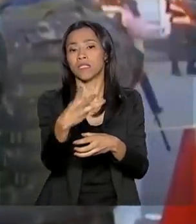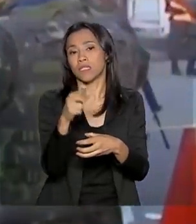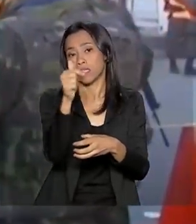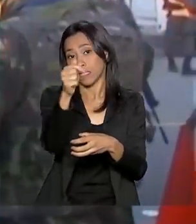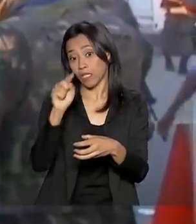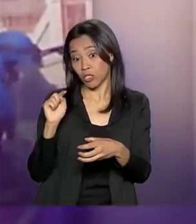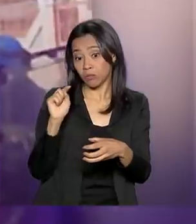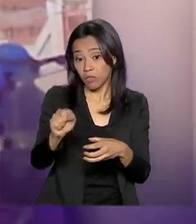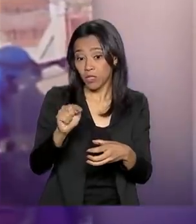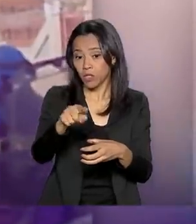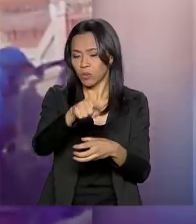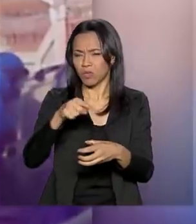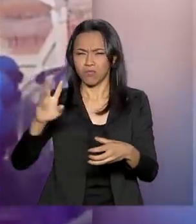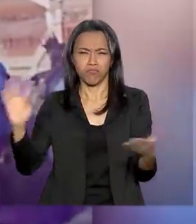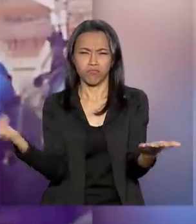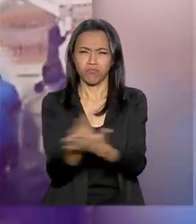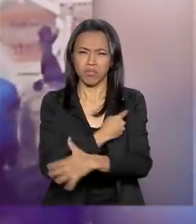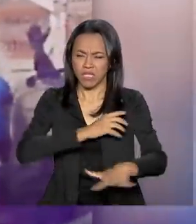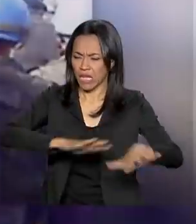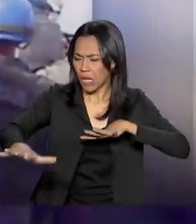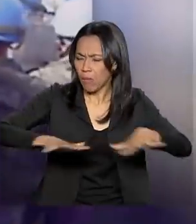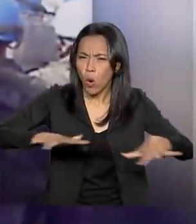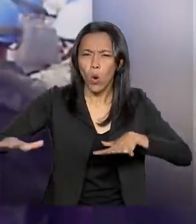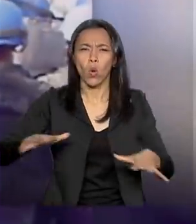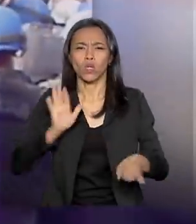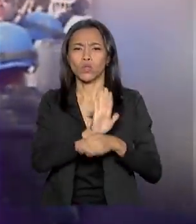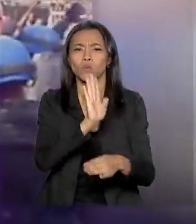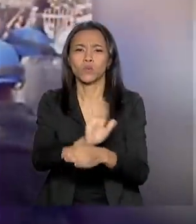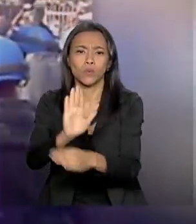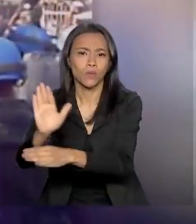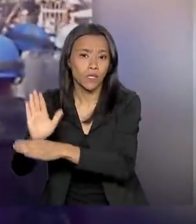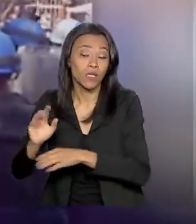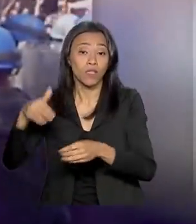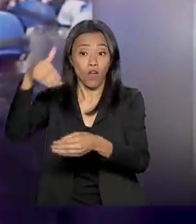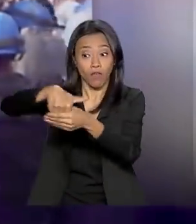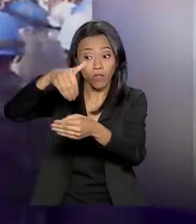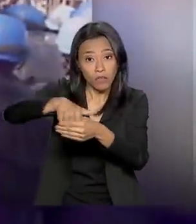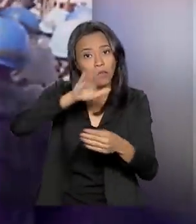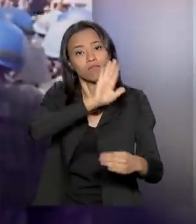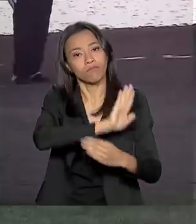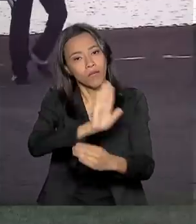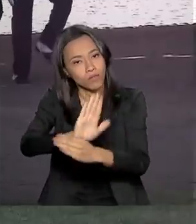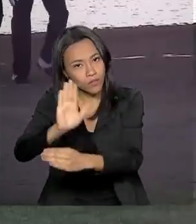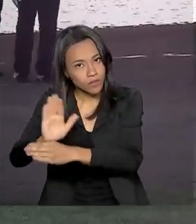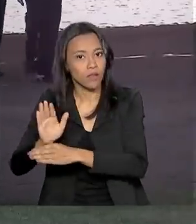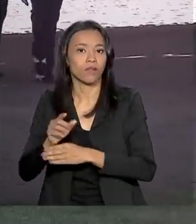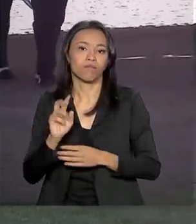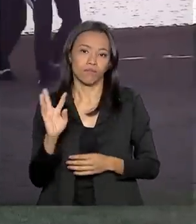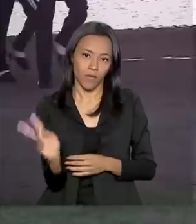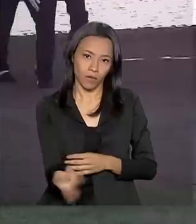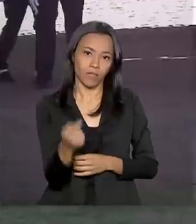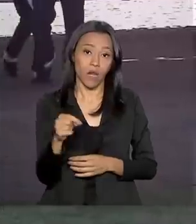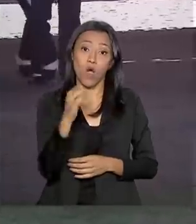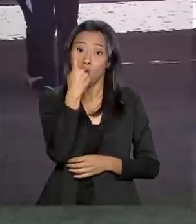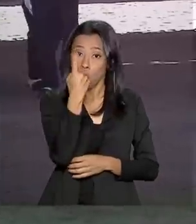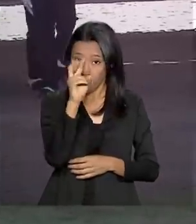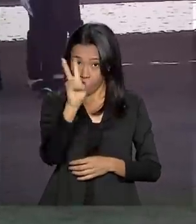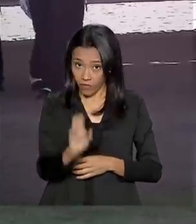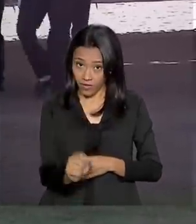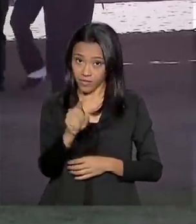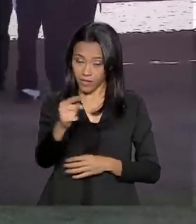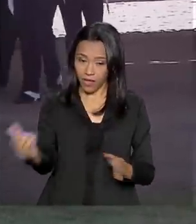que enfrentaram terremoto, furacões e acompanharam as eleições no país caribém. Uma vez por ano, eles são